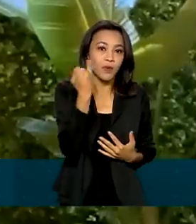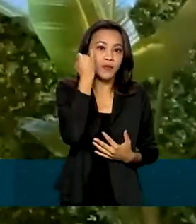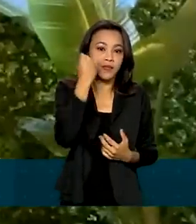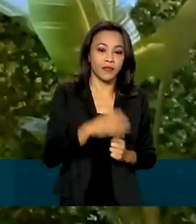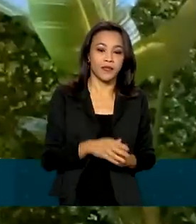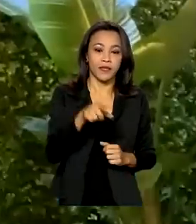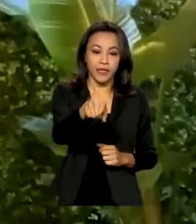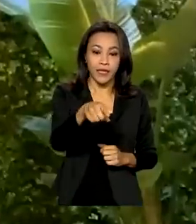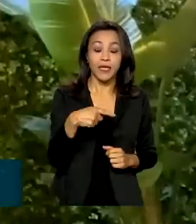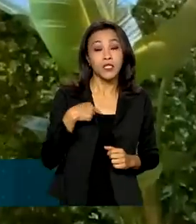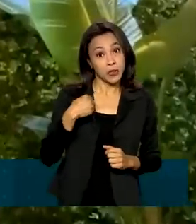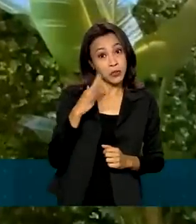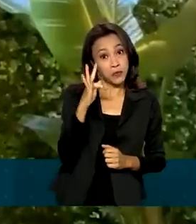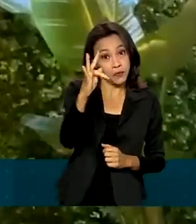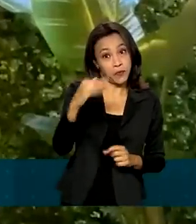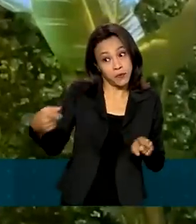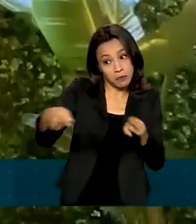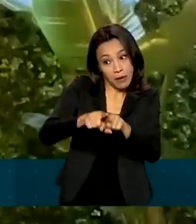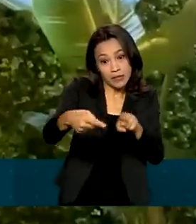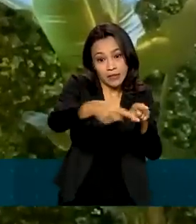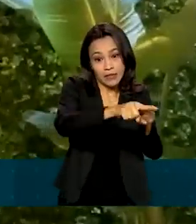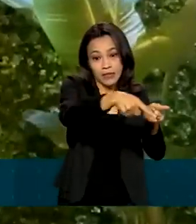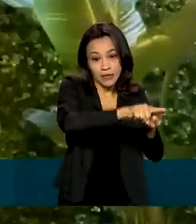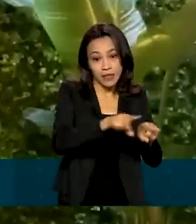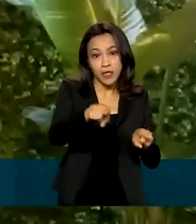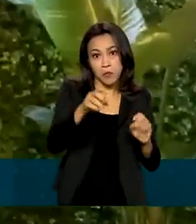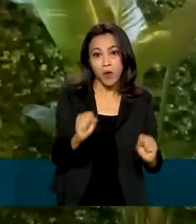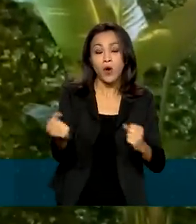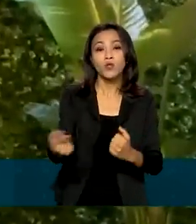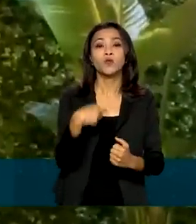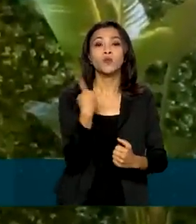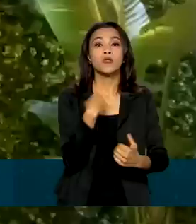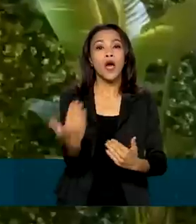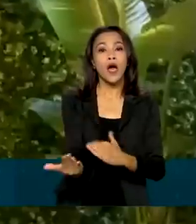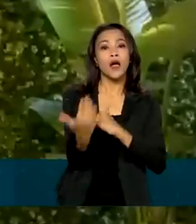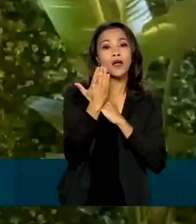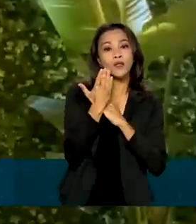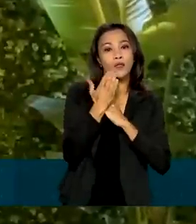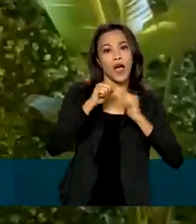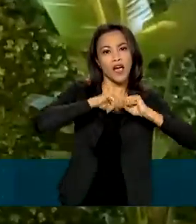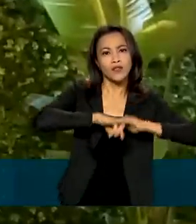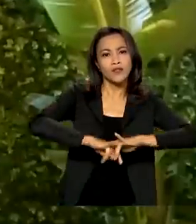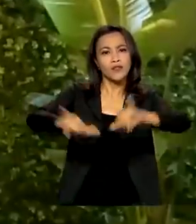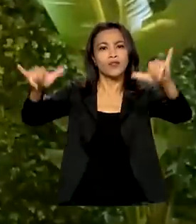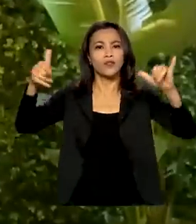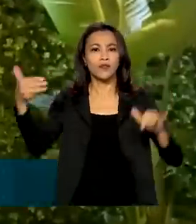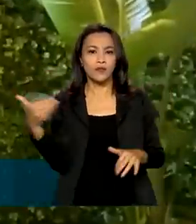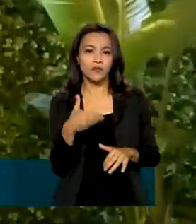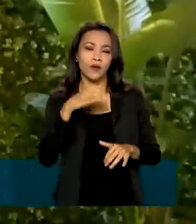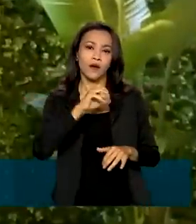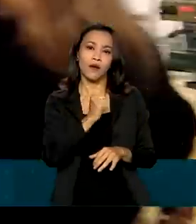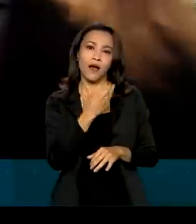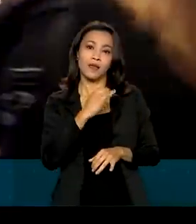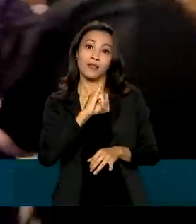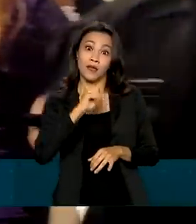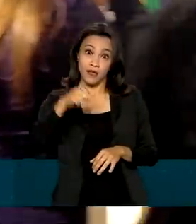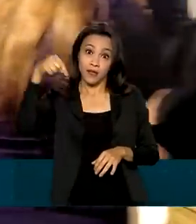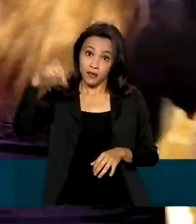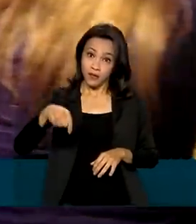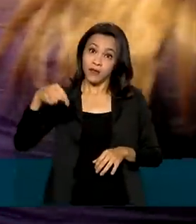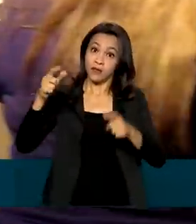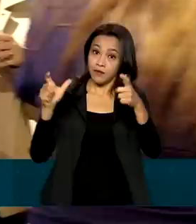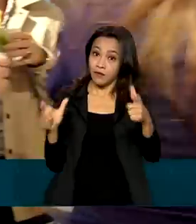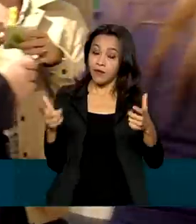de possíveis parceiros e familiares que podem nos ajudar a expandir a nossa operação para essa parte do mundo. Ao